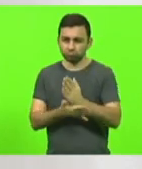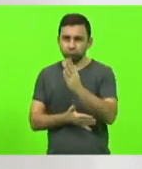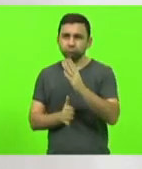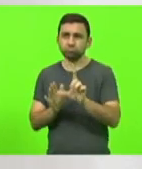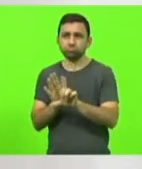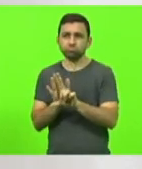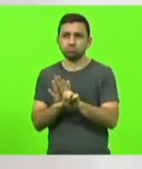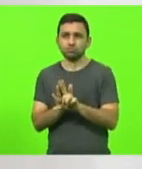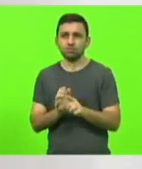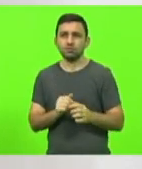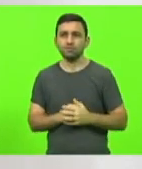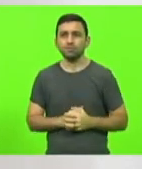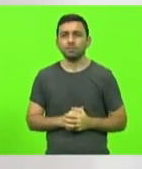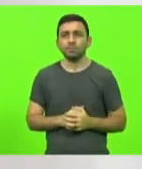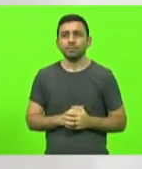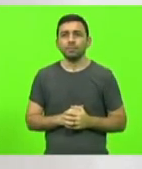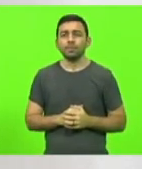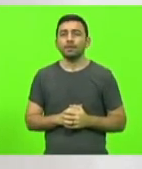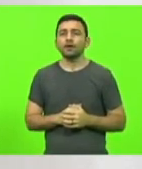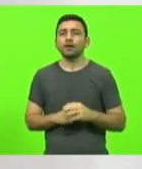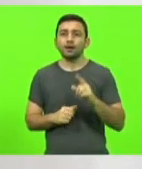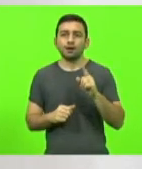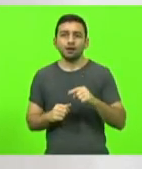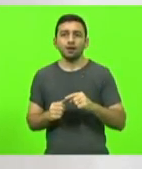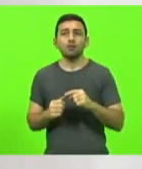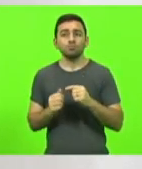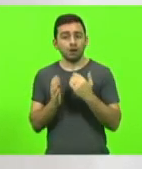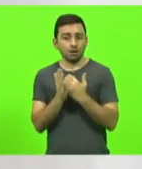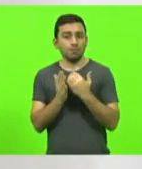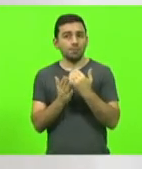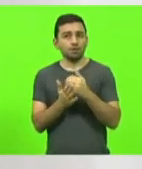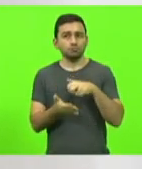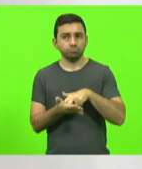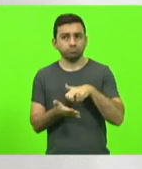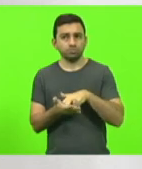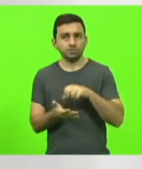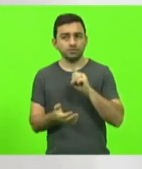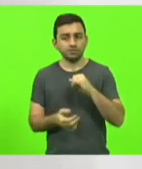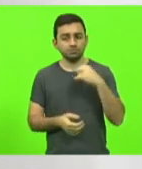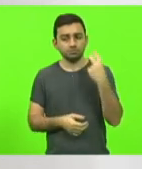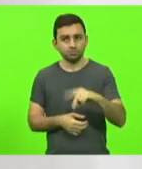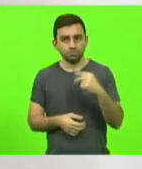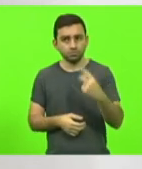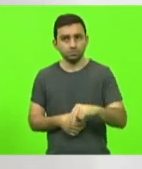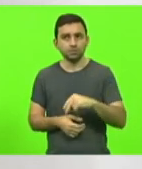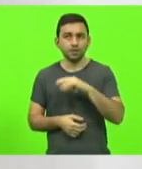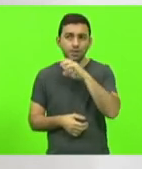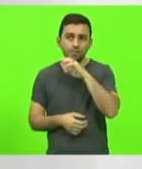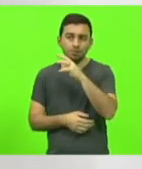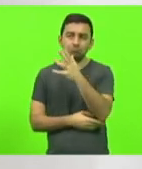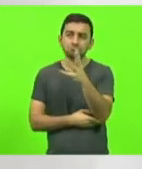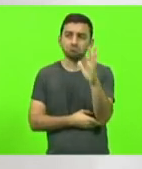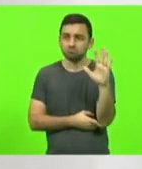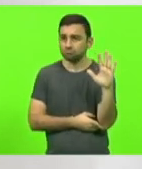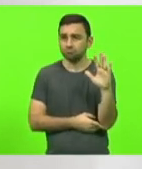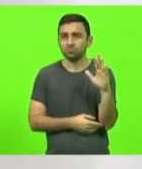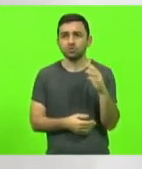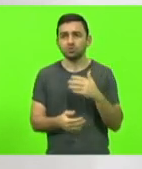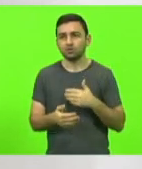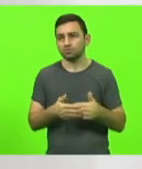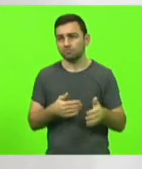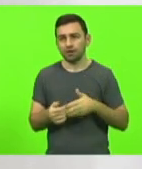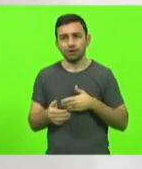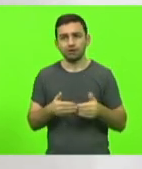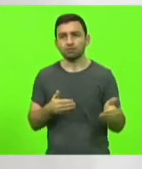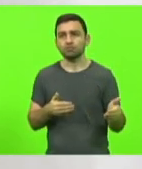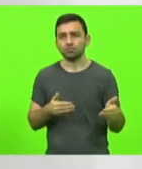o presidente Bolsonaro sancionou a lei que aumenta a punição para maltratos de animais. A legislação abrange animais se vestem, domésticos ou domesticados, nativos ou exóticos,